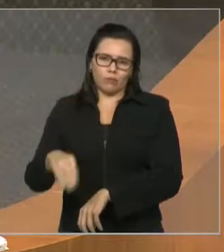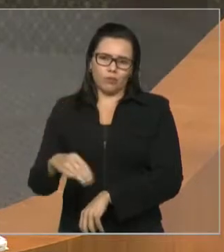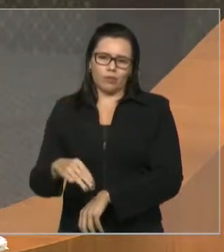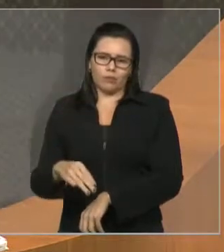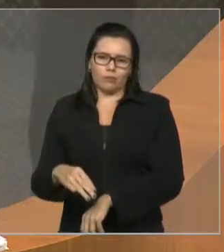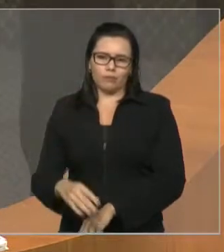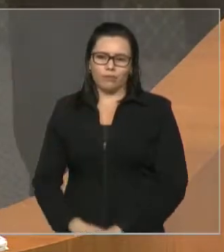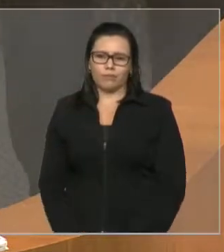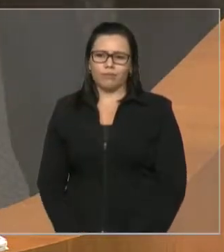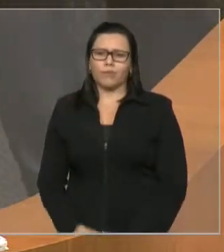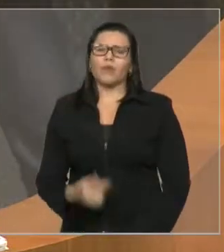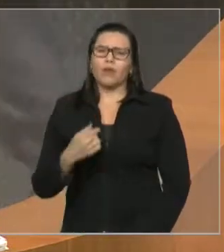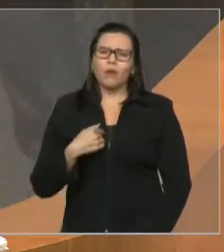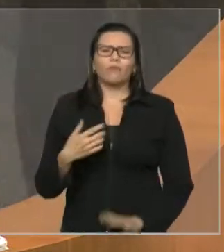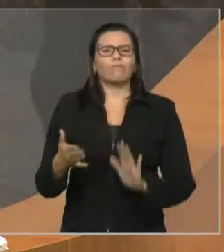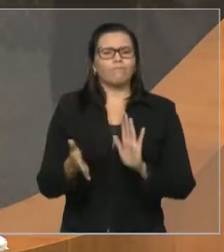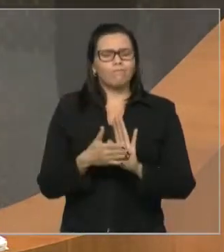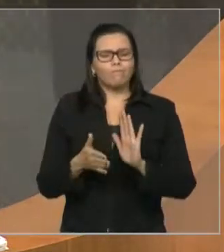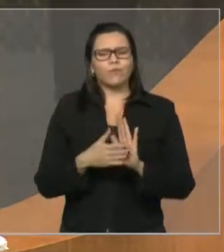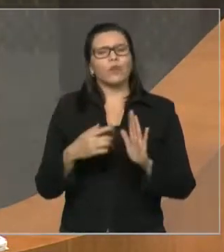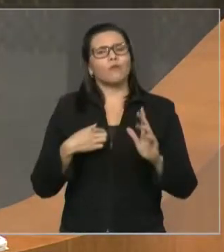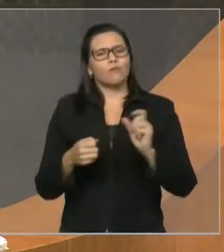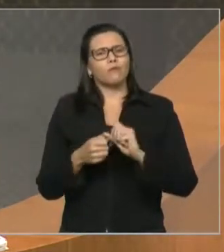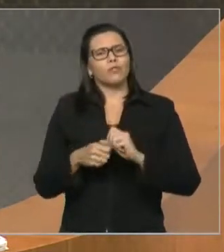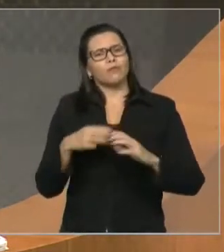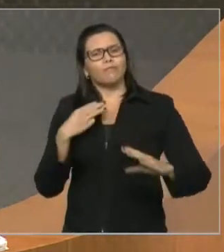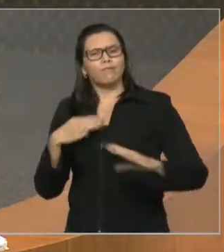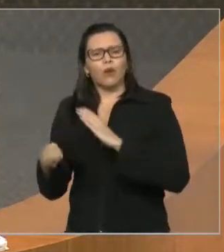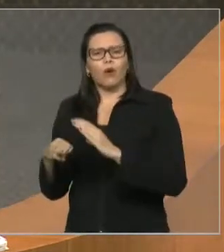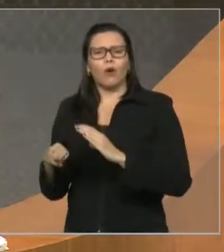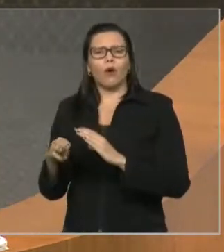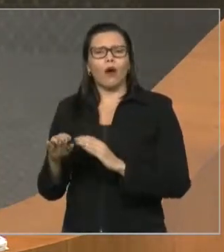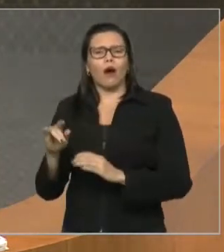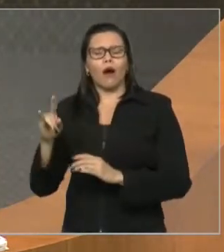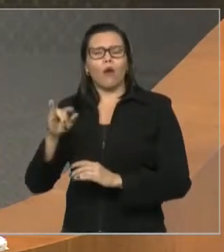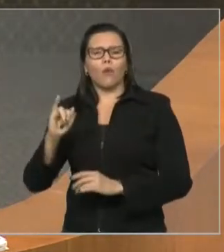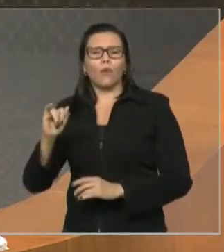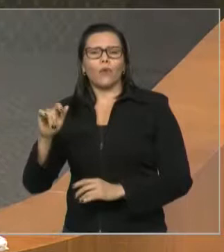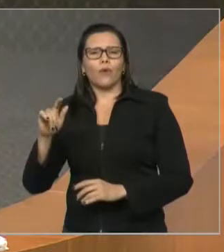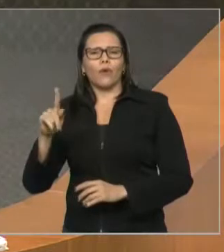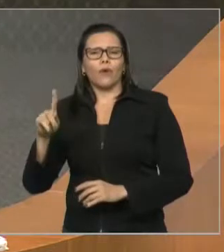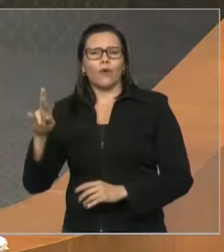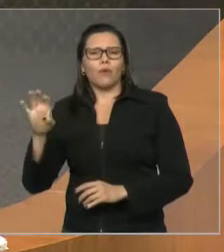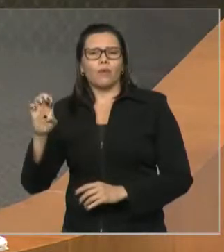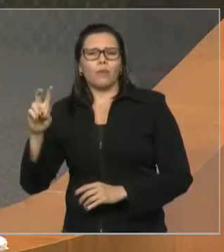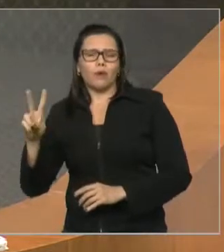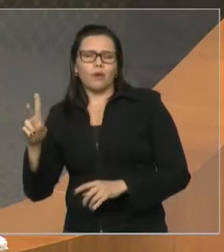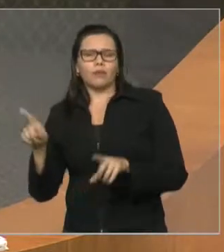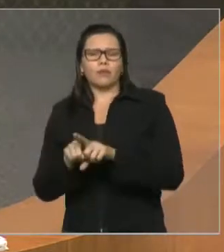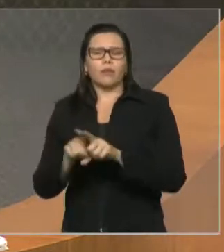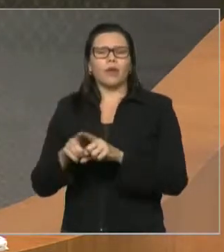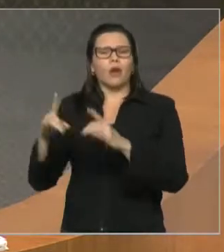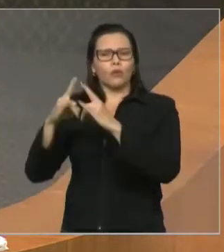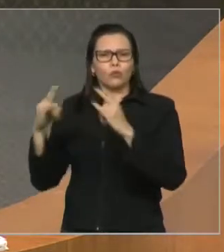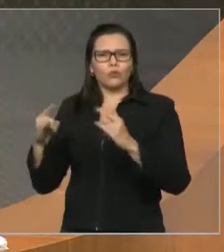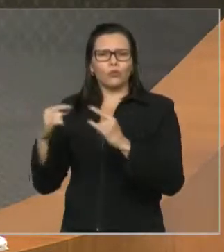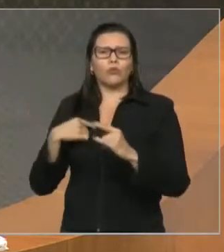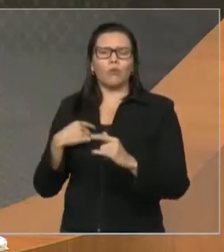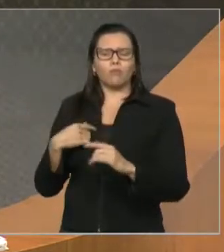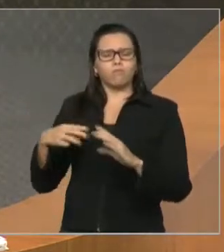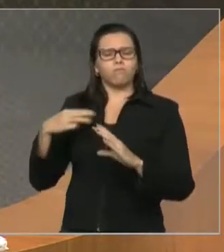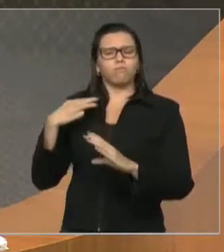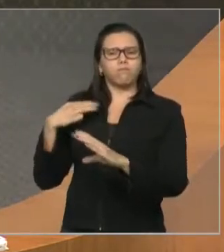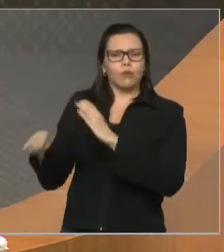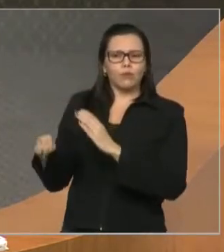ao Instituto e ele não me respondeu até agora. Não respondeu, sabe por quê? Porque